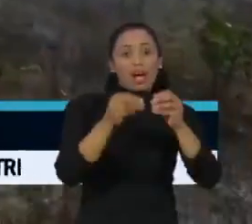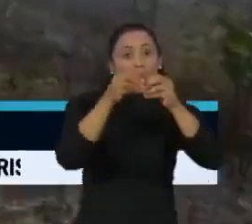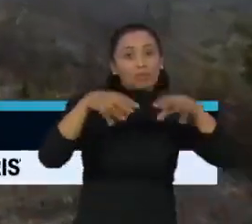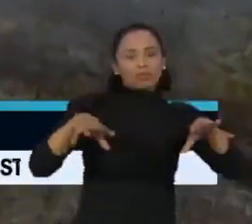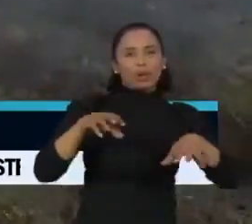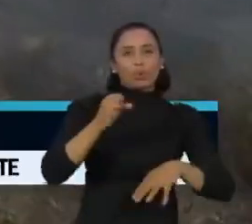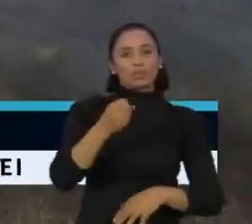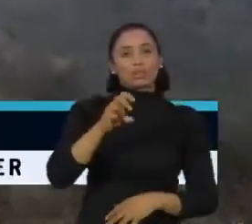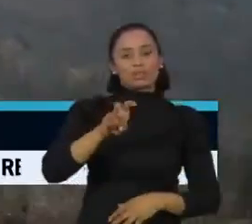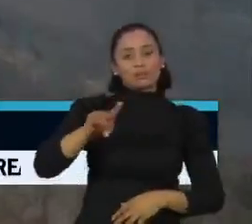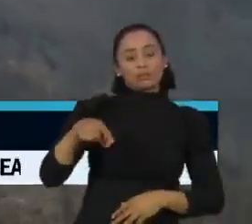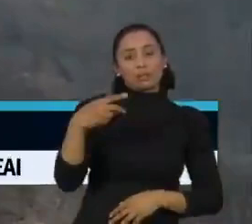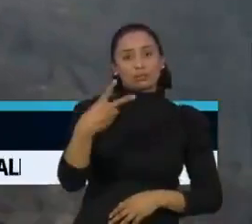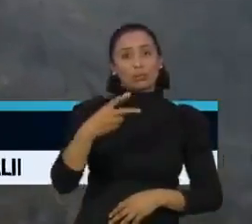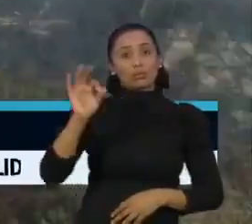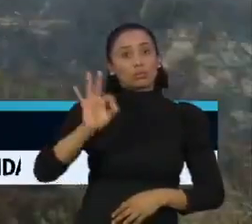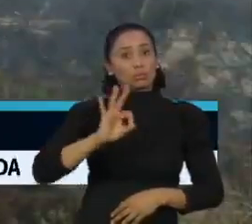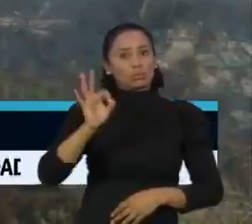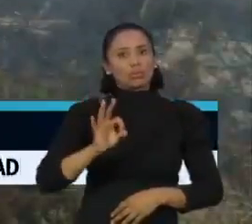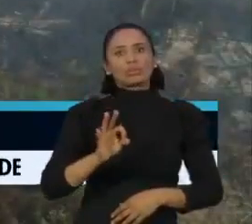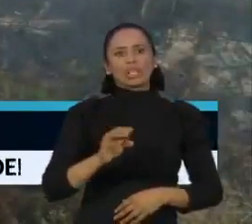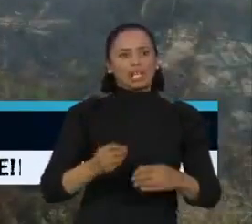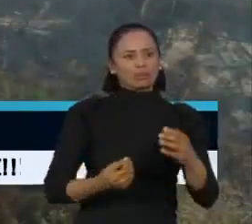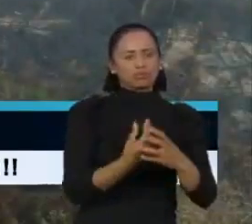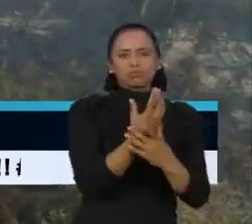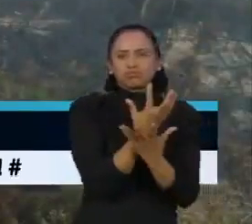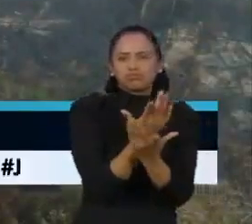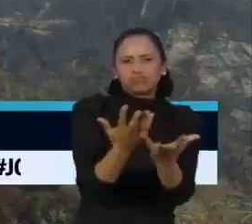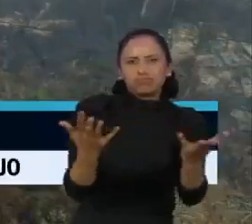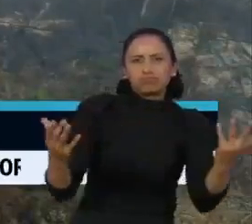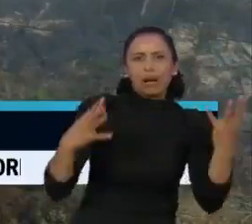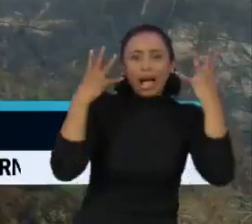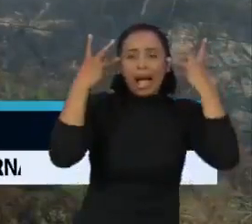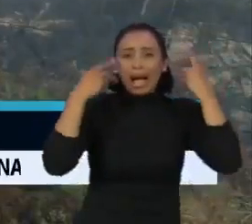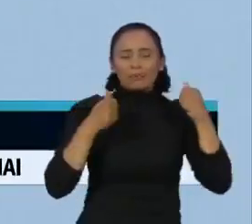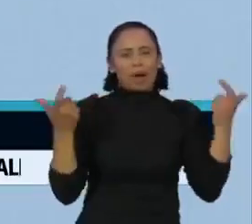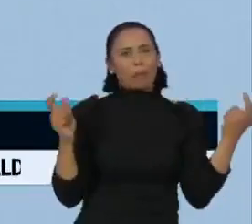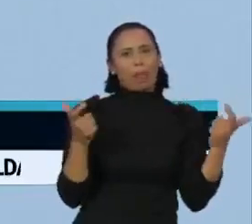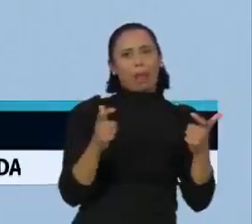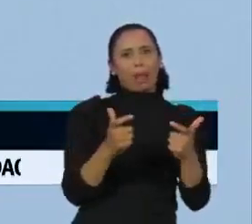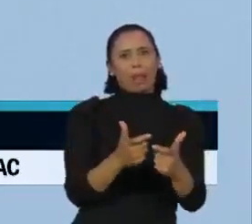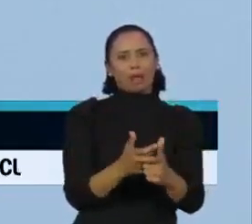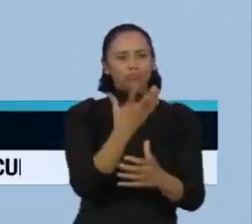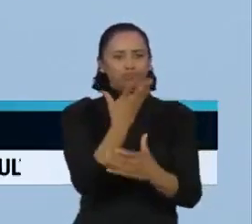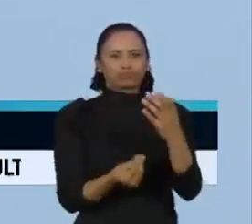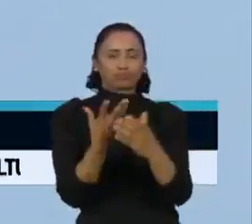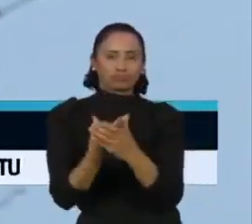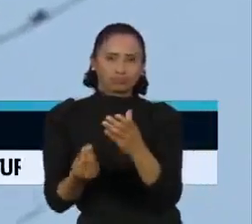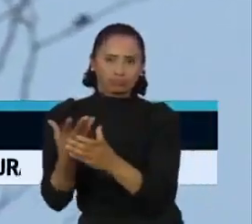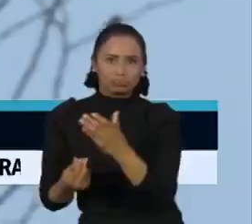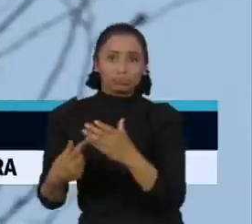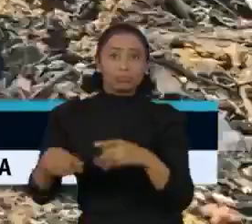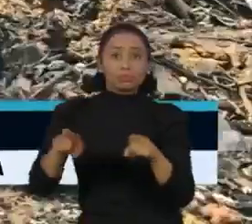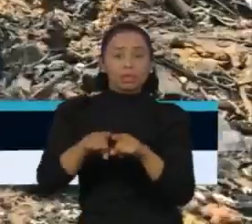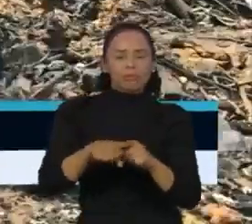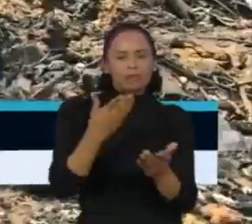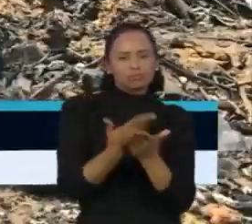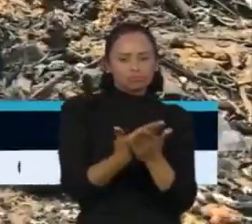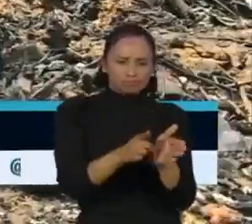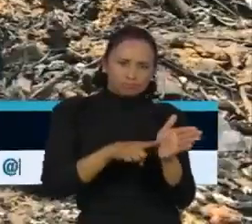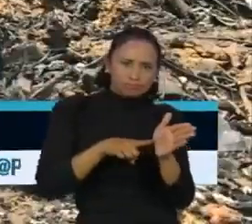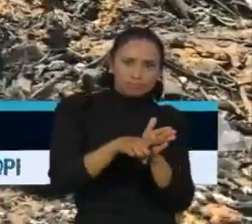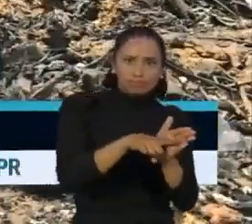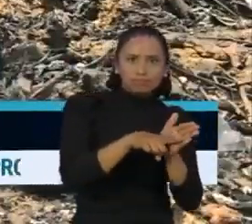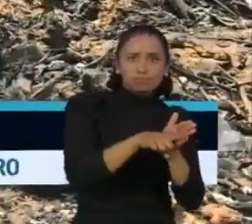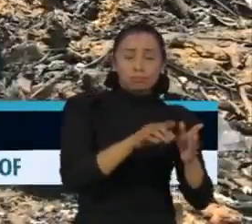,2% das espécies de plantas e animais ameaçados de extinção. De acordo com o estudo, a tendência